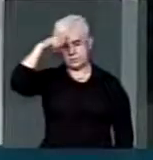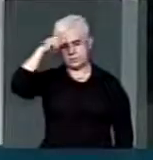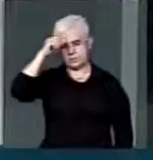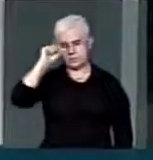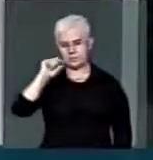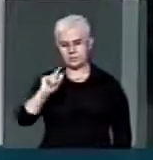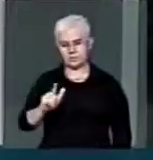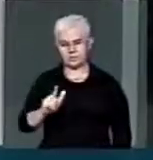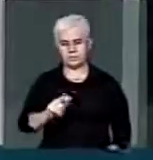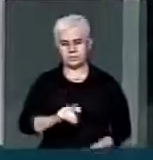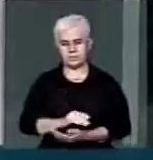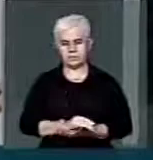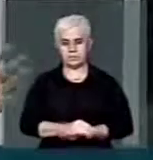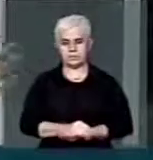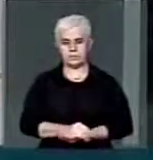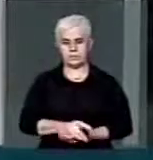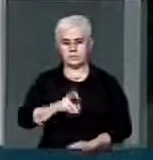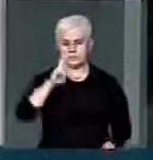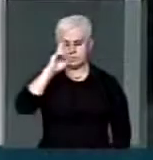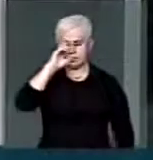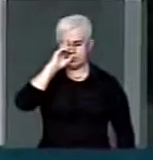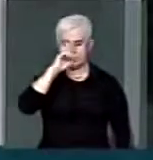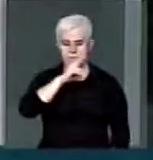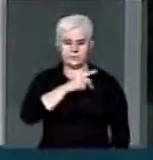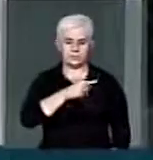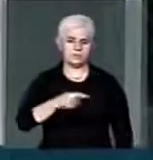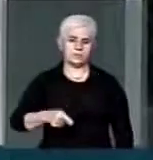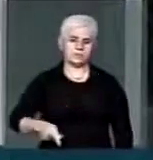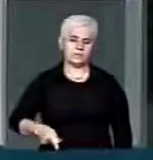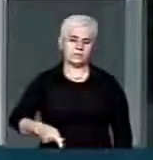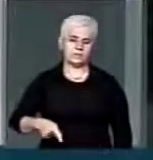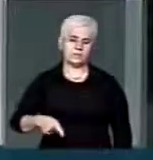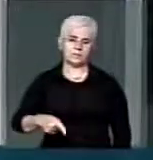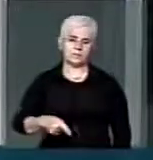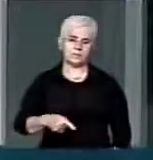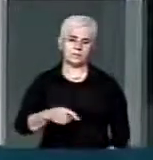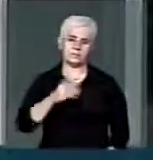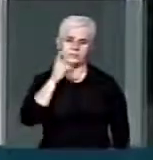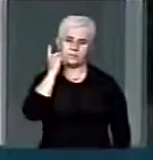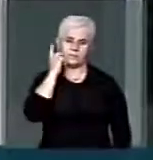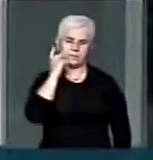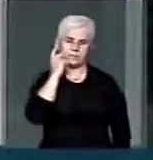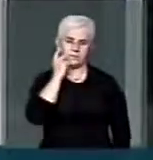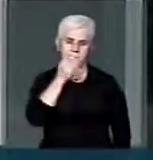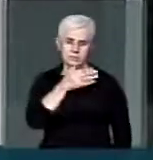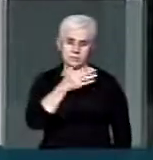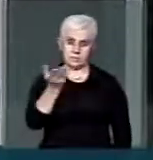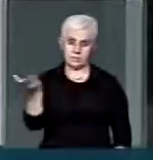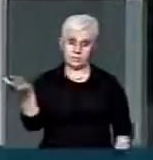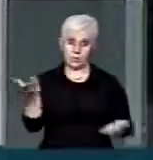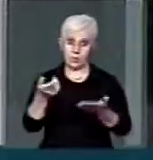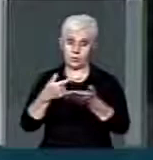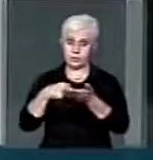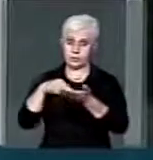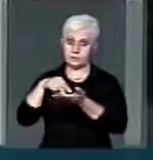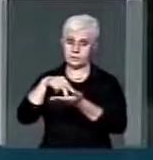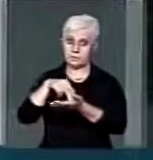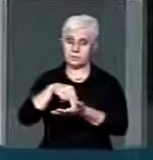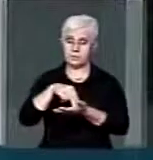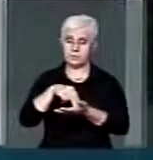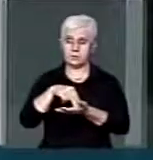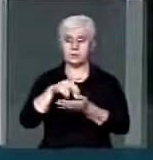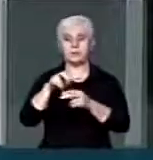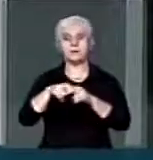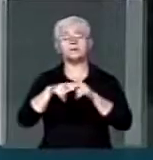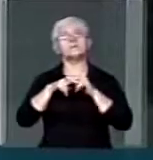do Sul. Senhor Presidente, senhoras e senhores deputados, a razão da minha vinda à tribuna se